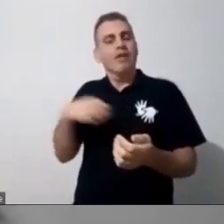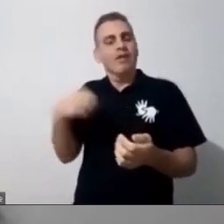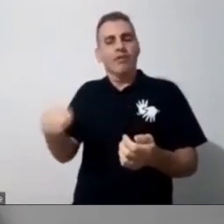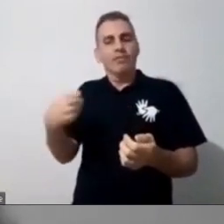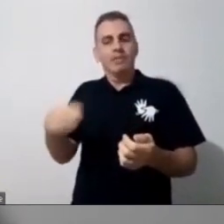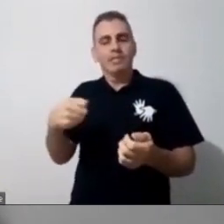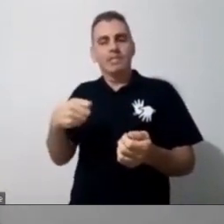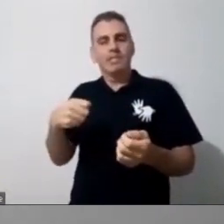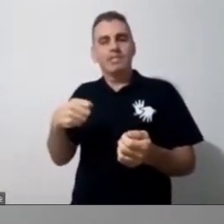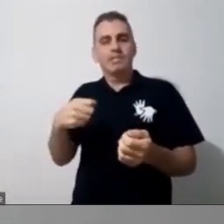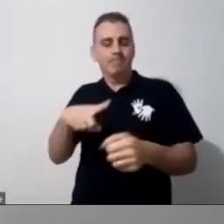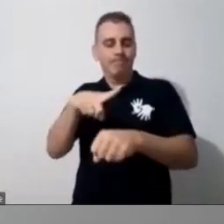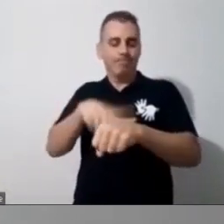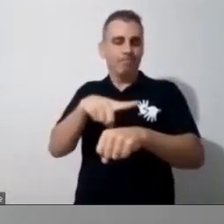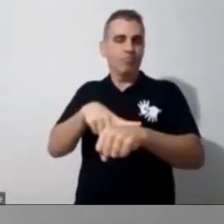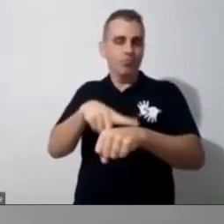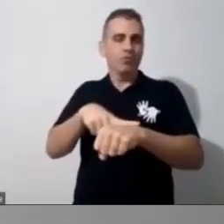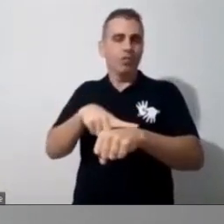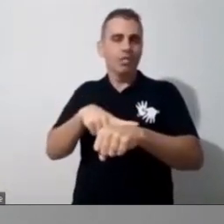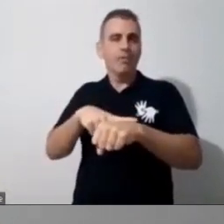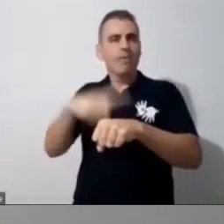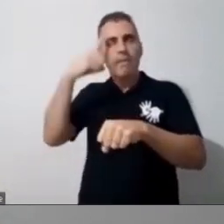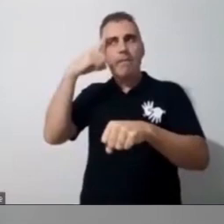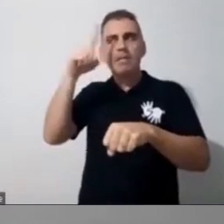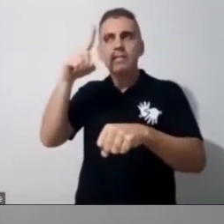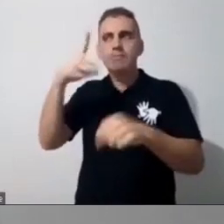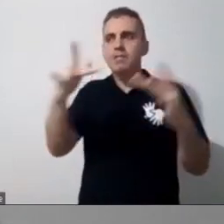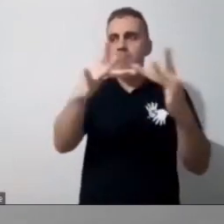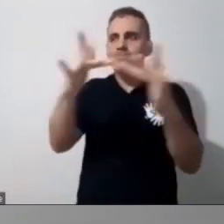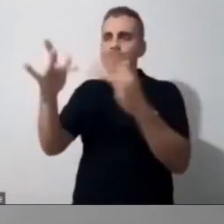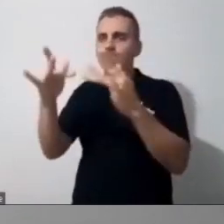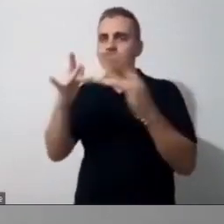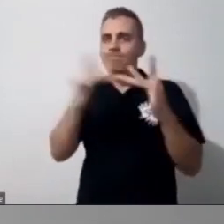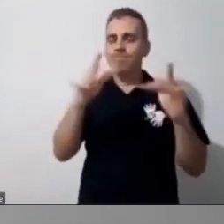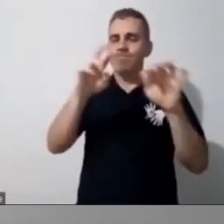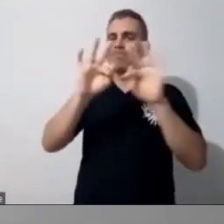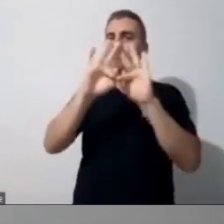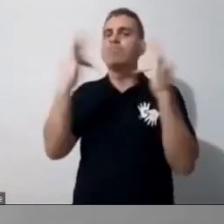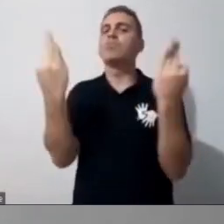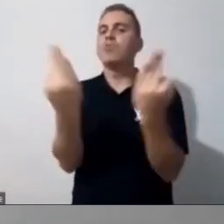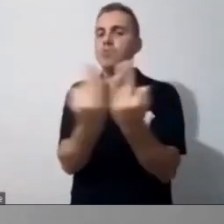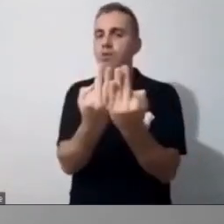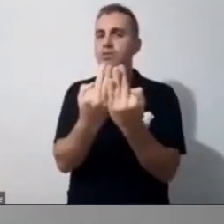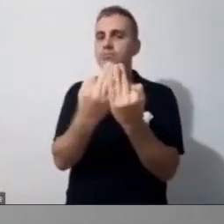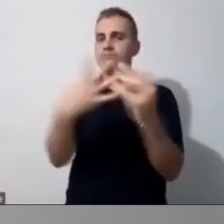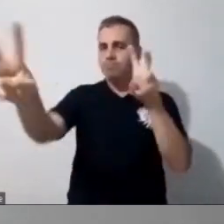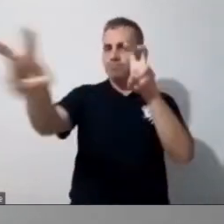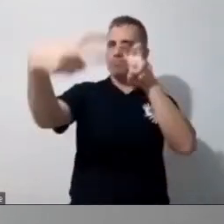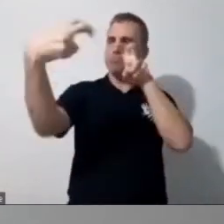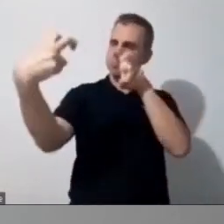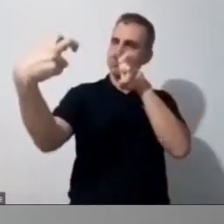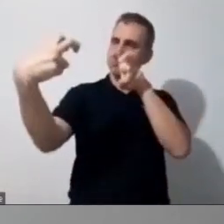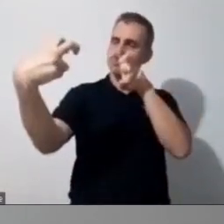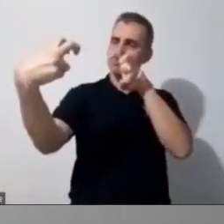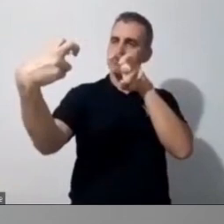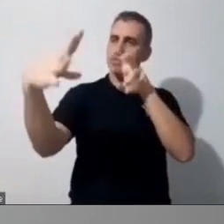para poder ter, também, algum tipo de contato com essa família, olho no olho. A mãe não tem